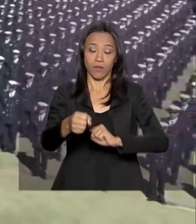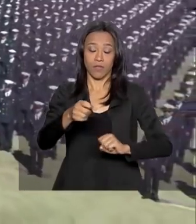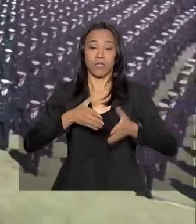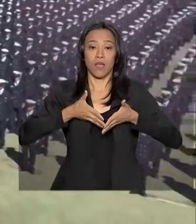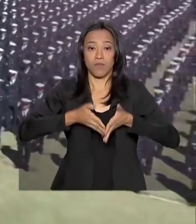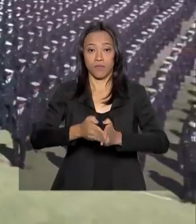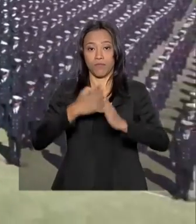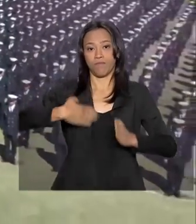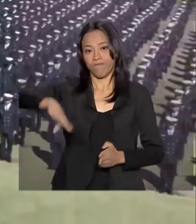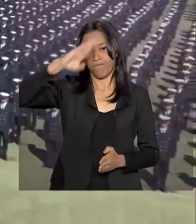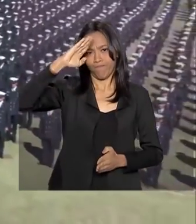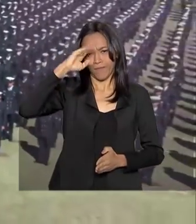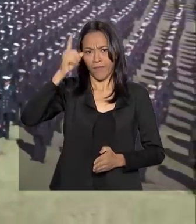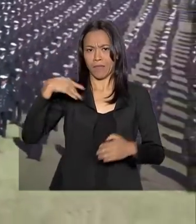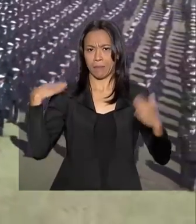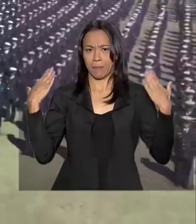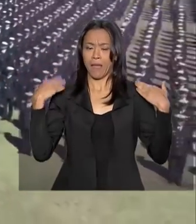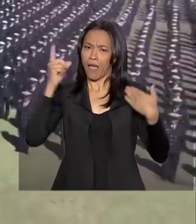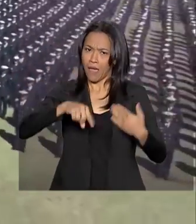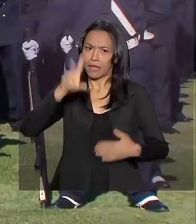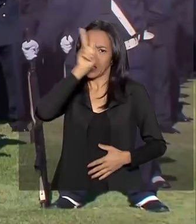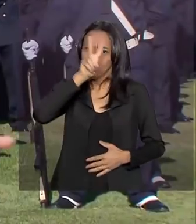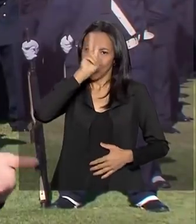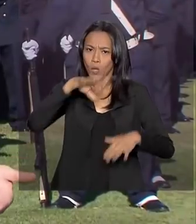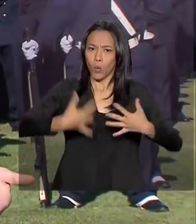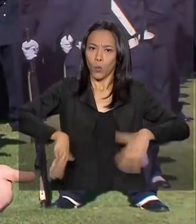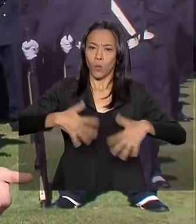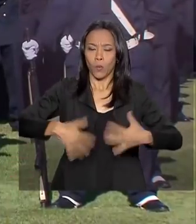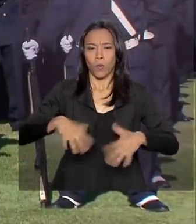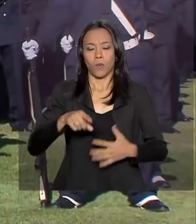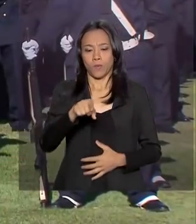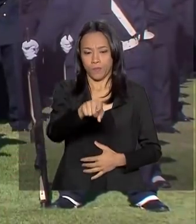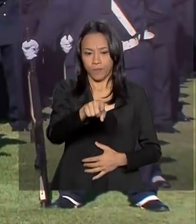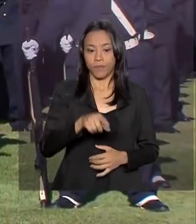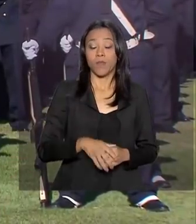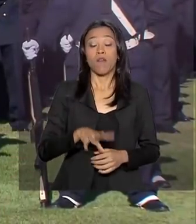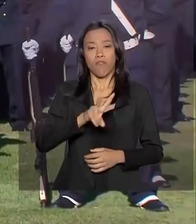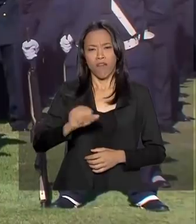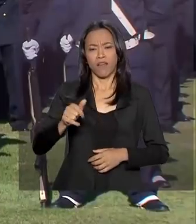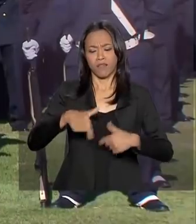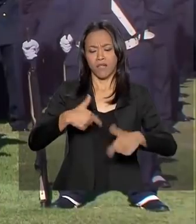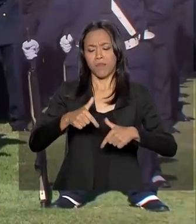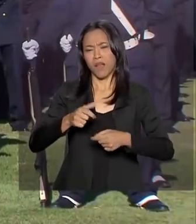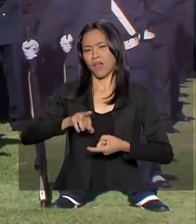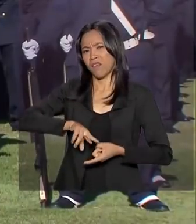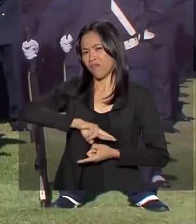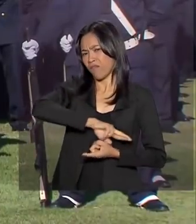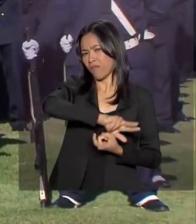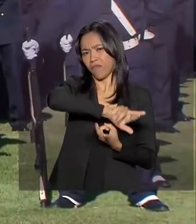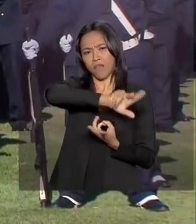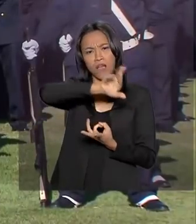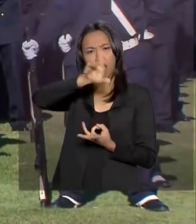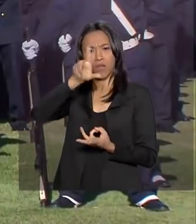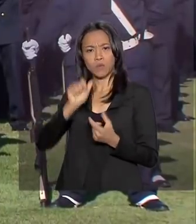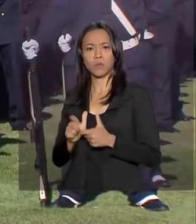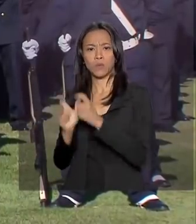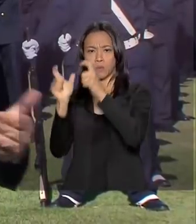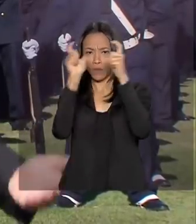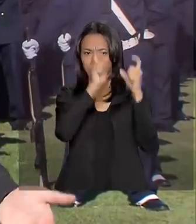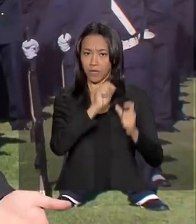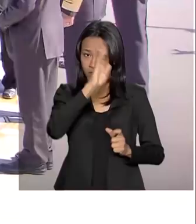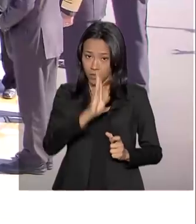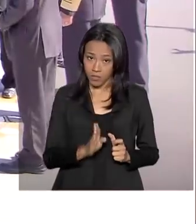maior contingente da história da Marinha do Brasil. Os militares vão trabalhar em diversos lugares do país. Jair Bolsonaro